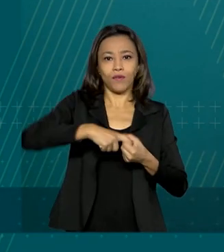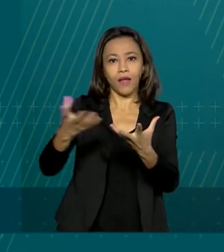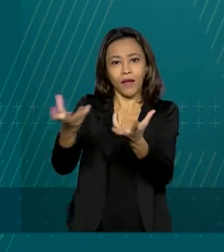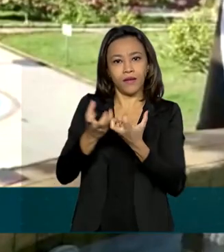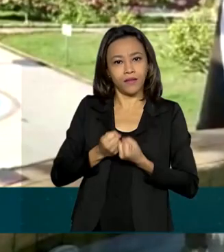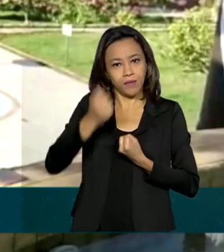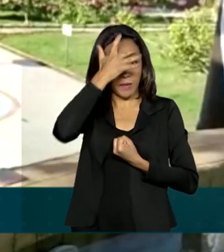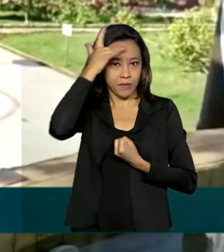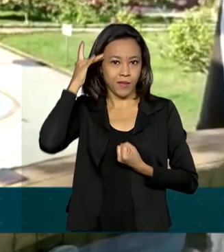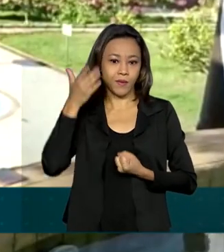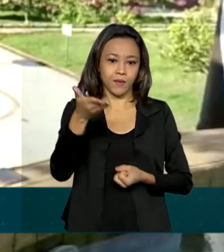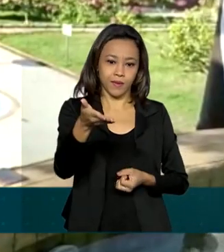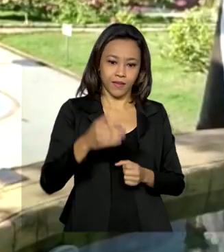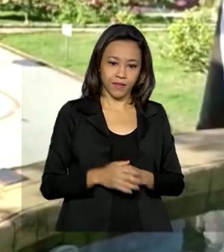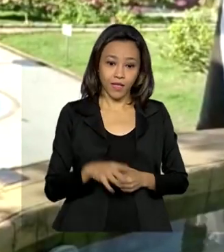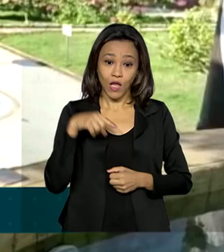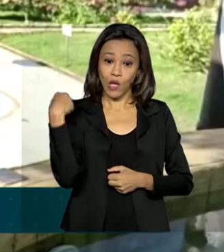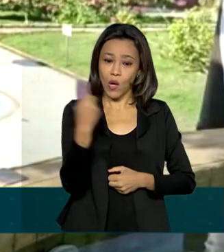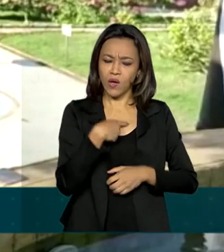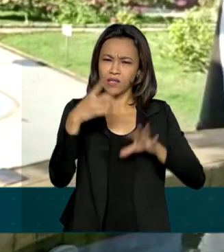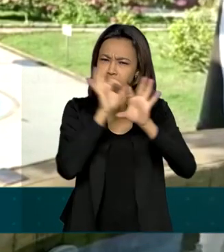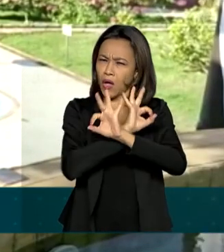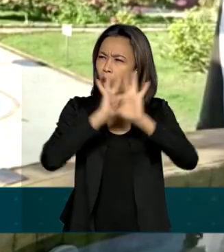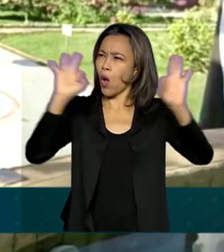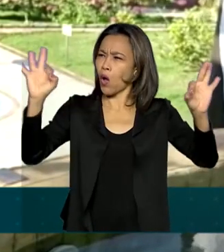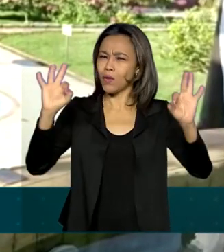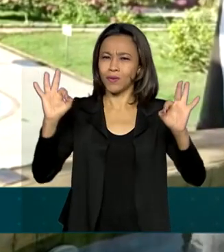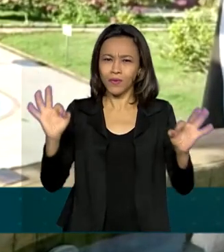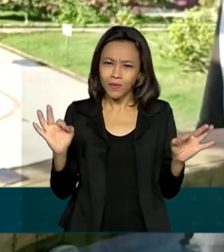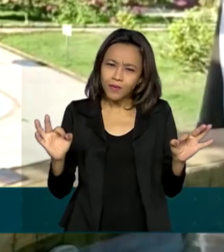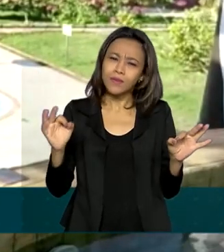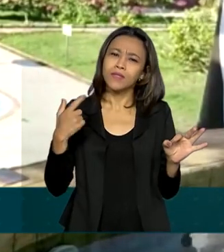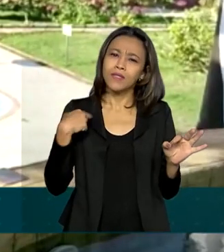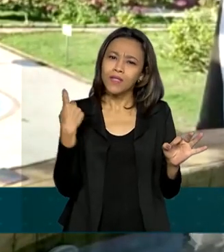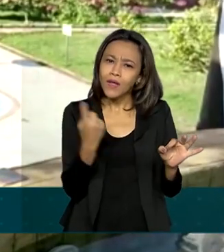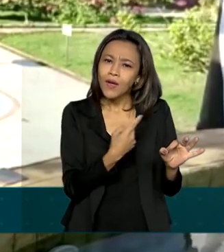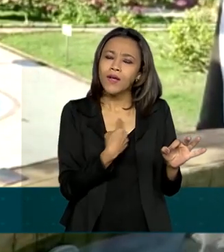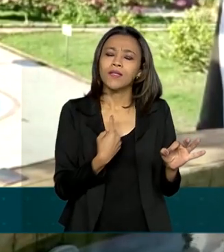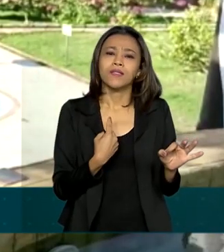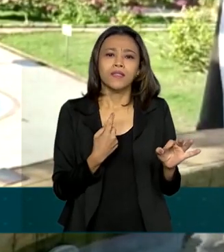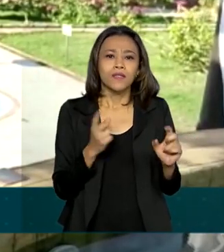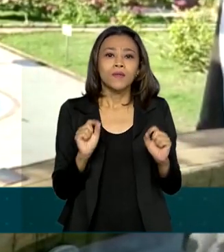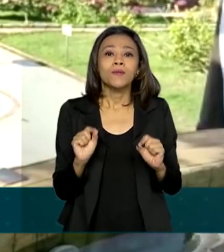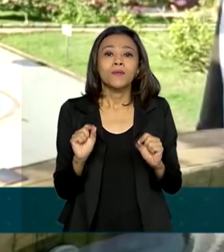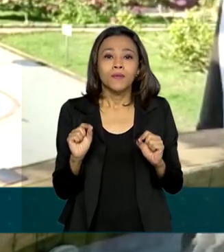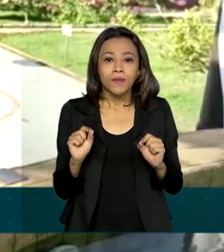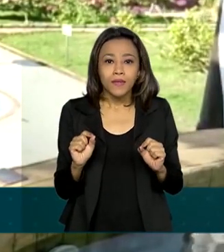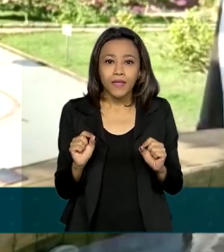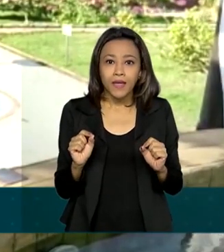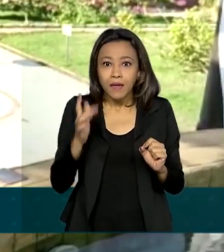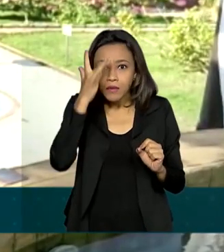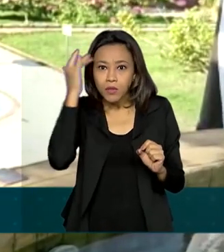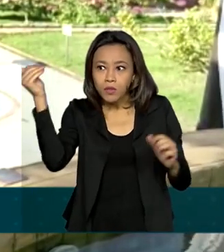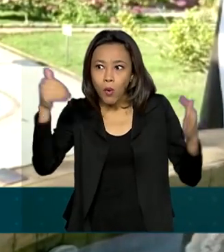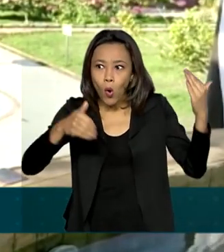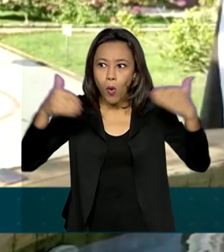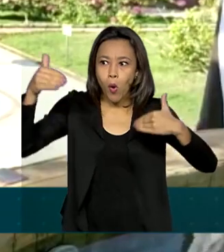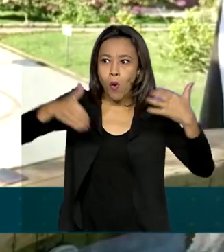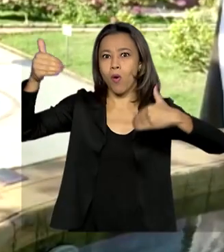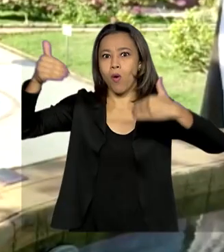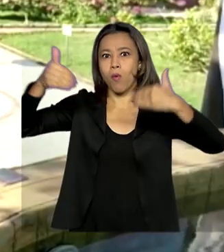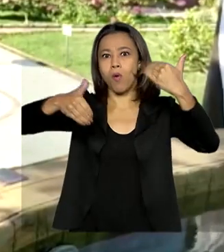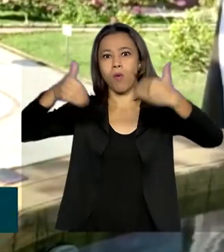hóspedes. Nós estamos com uma excelente expectativa. Nosso aumento de hóspedes tem sido